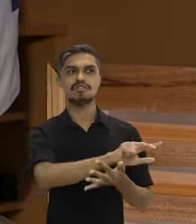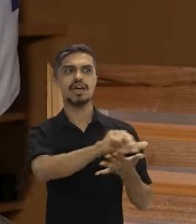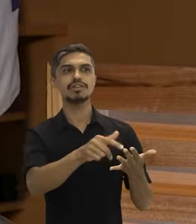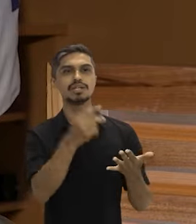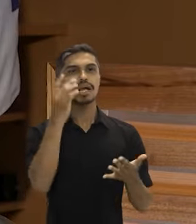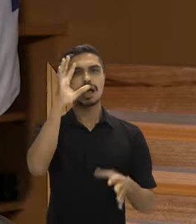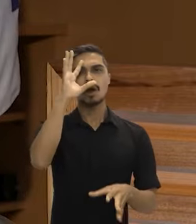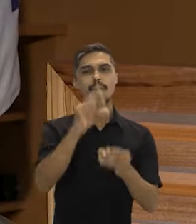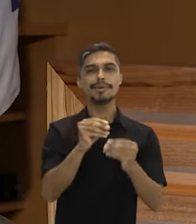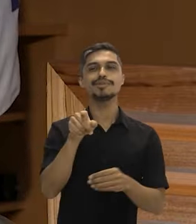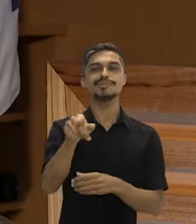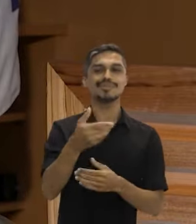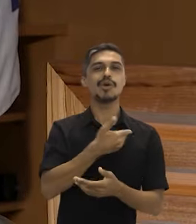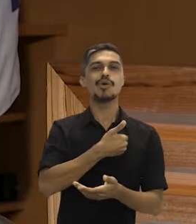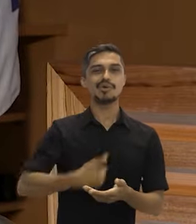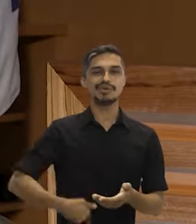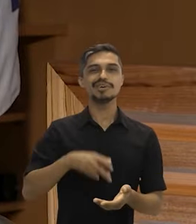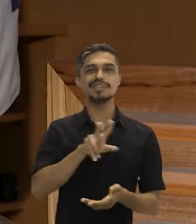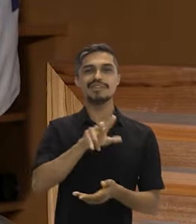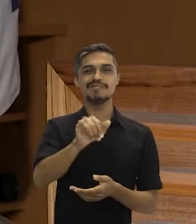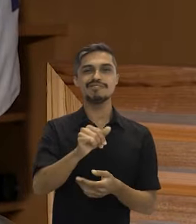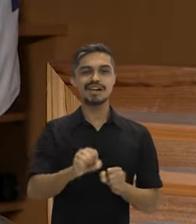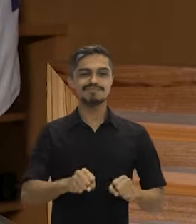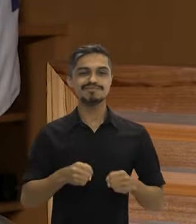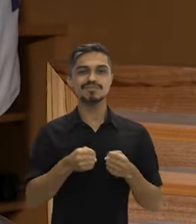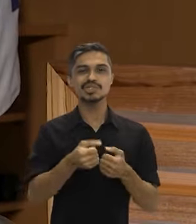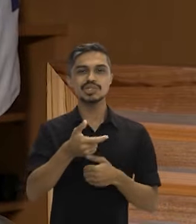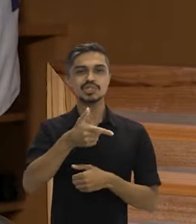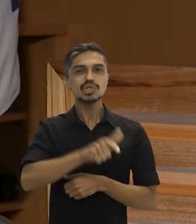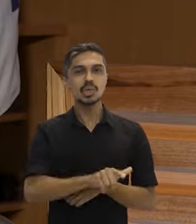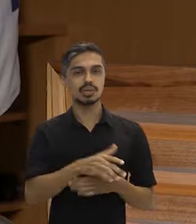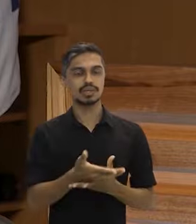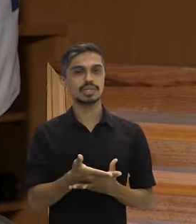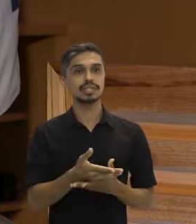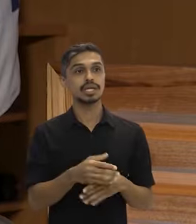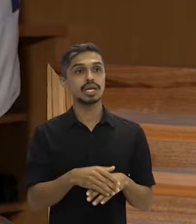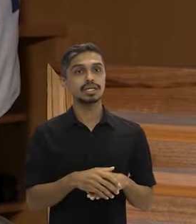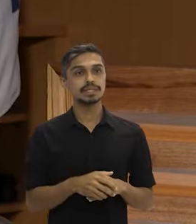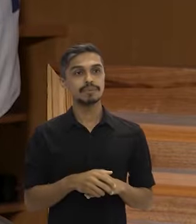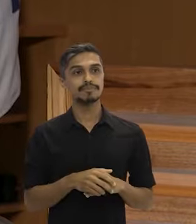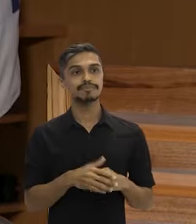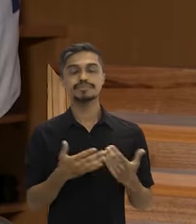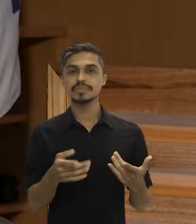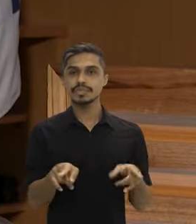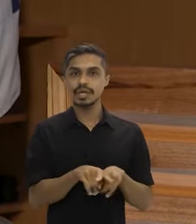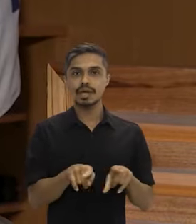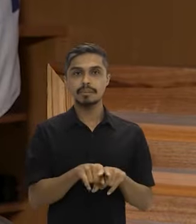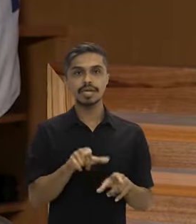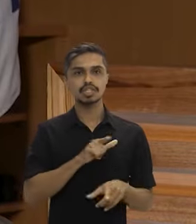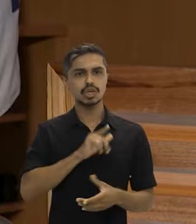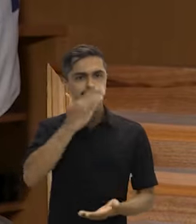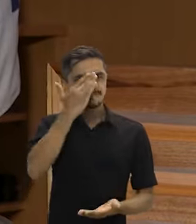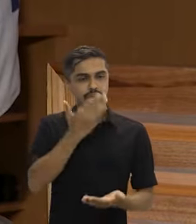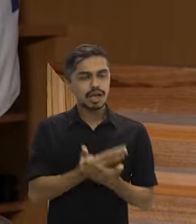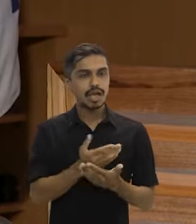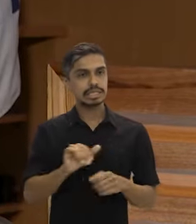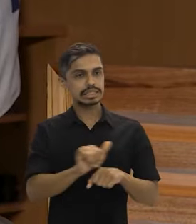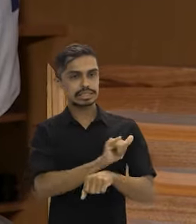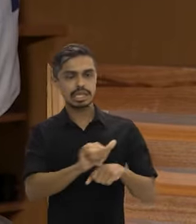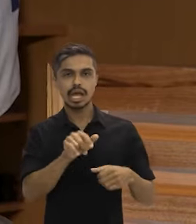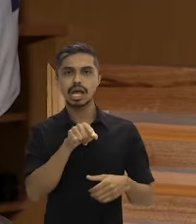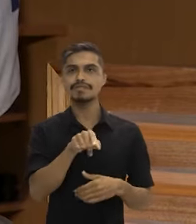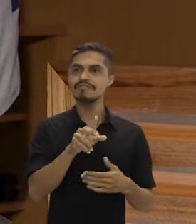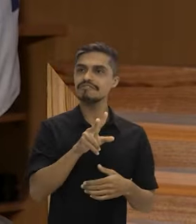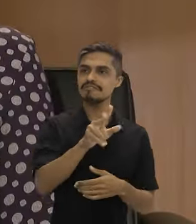parceiros entendiam que o governo ia retomar o compromisso de enfrentar o desmatamento, como tinha confiança de que essa